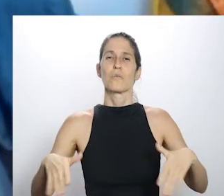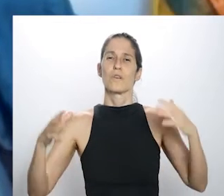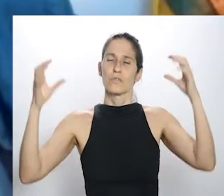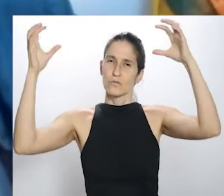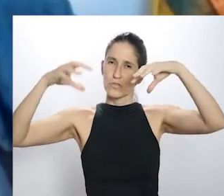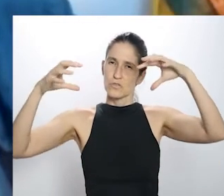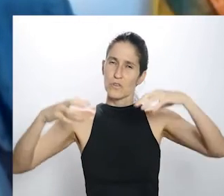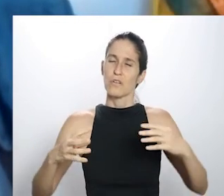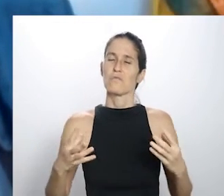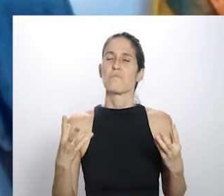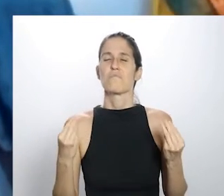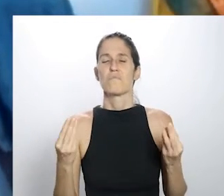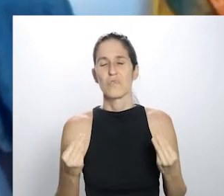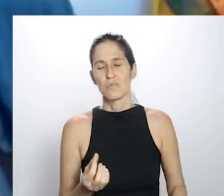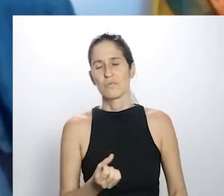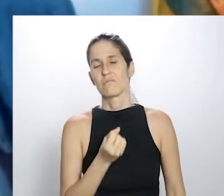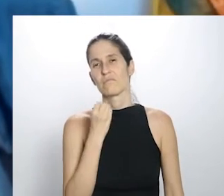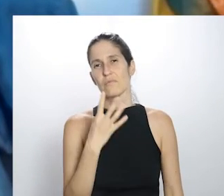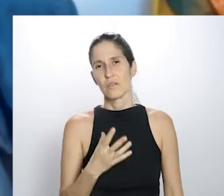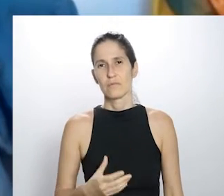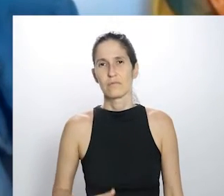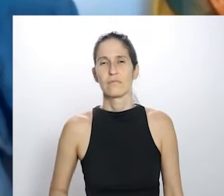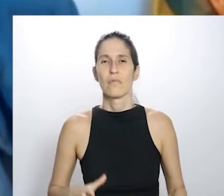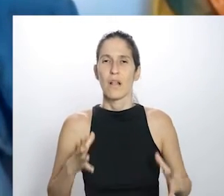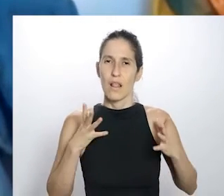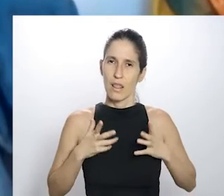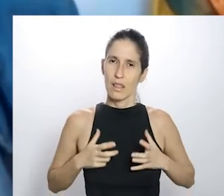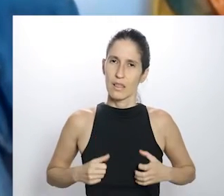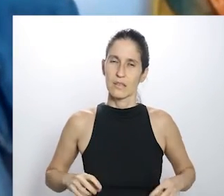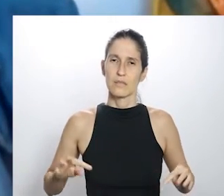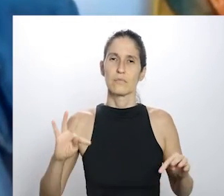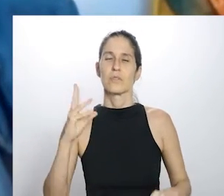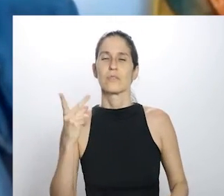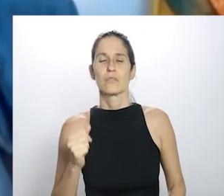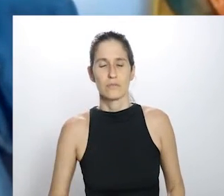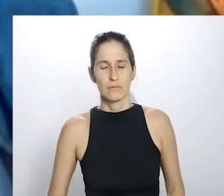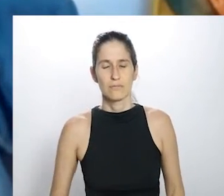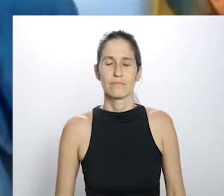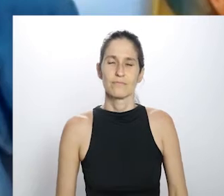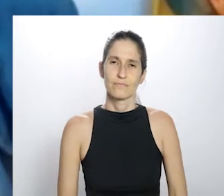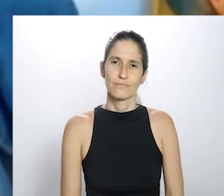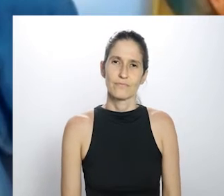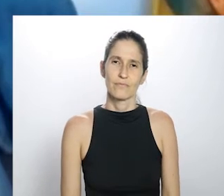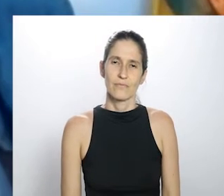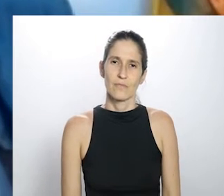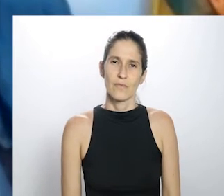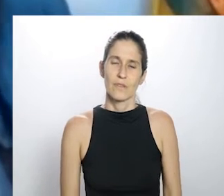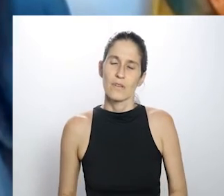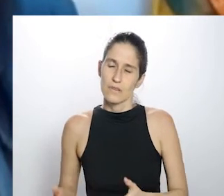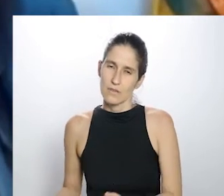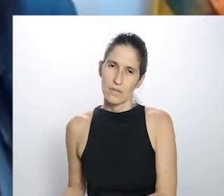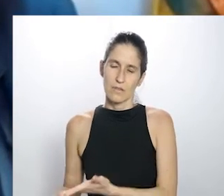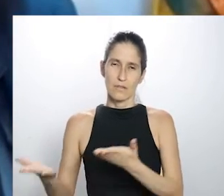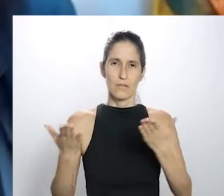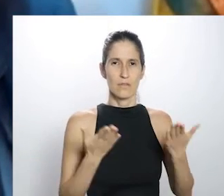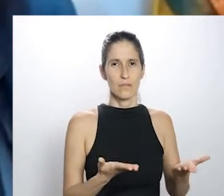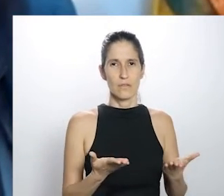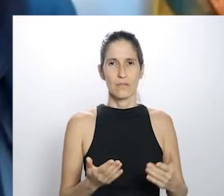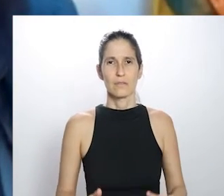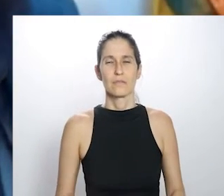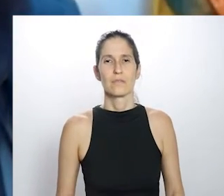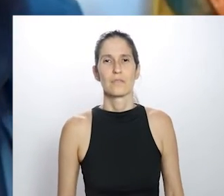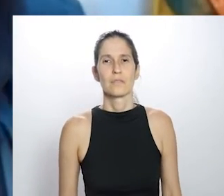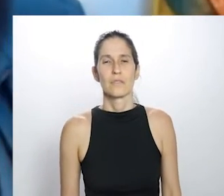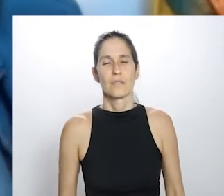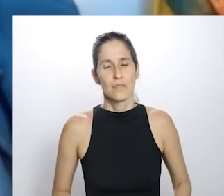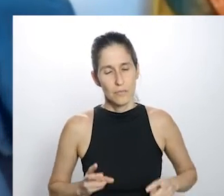o sertão é santo, então é bênção, vem lavando, lavando a capa da terra, a roupa da terra, bom, eu vou convidar